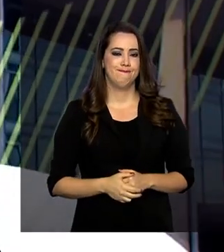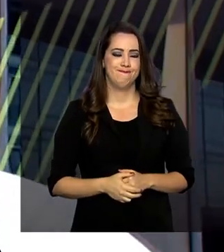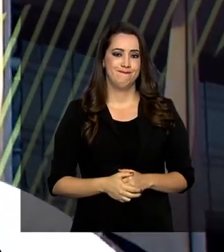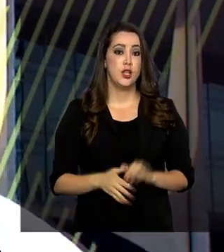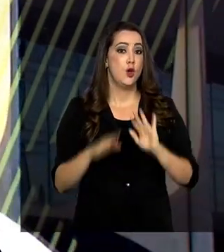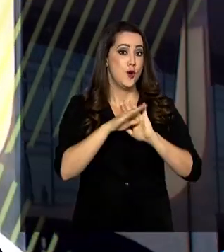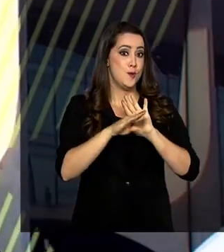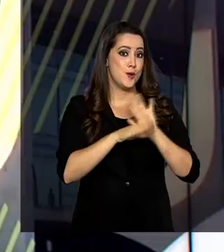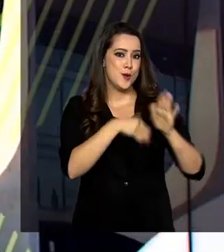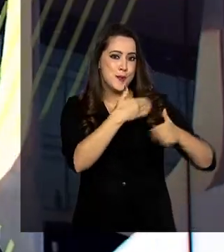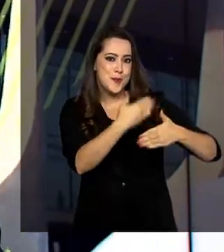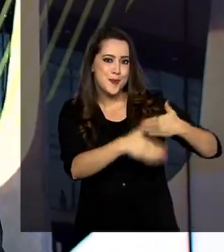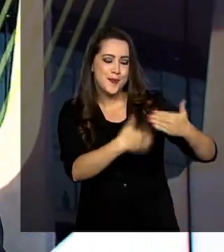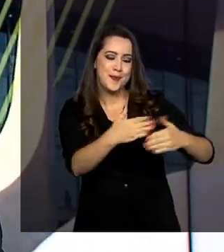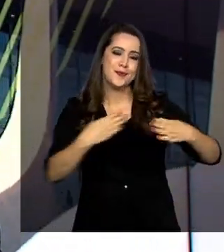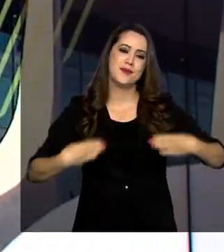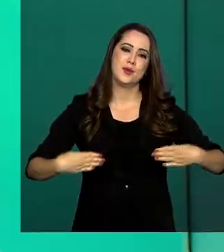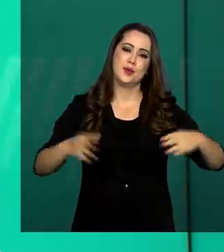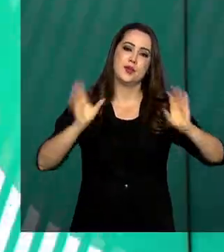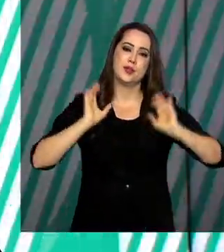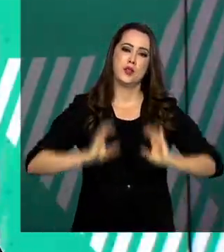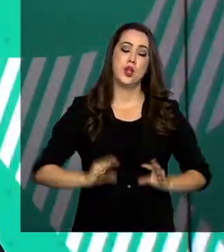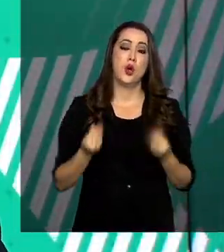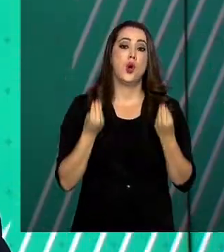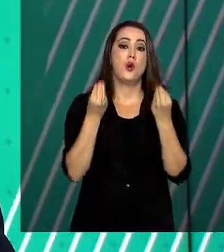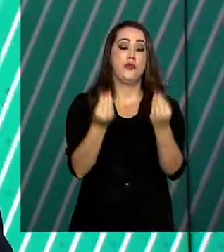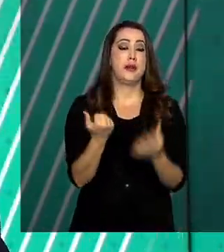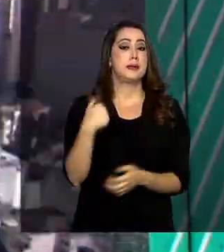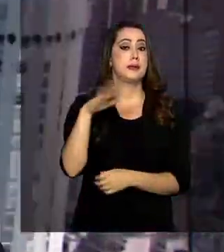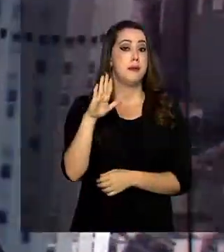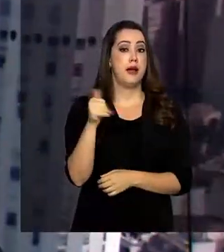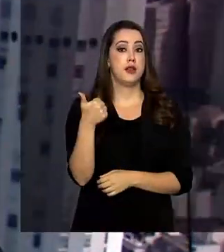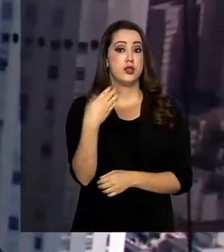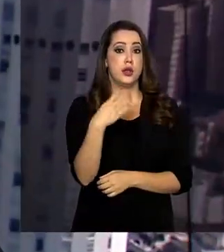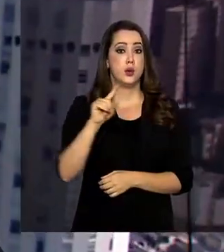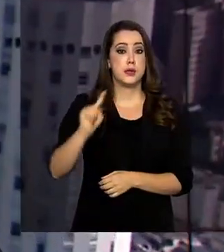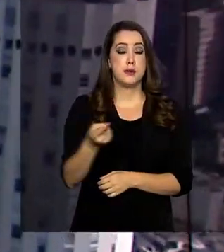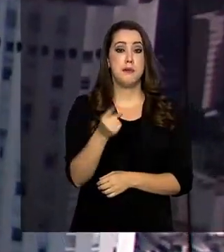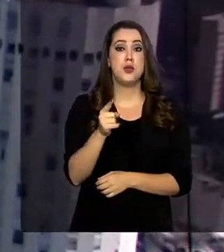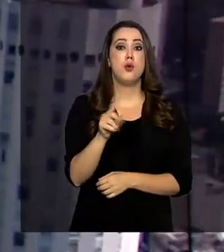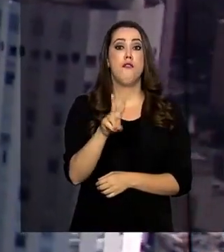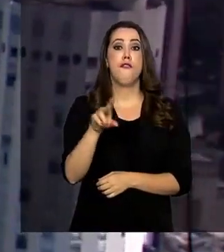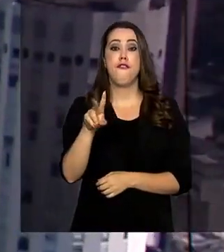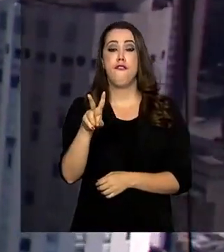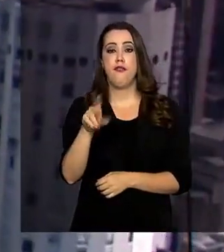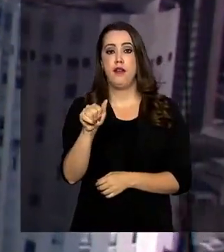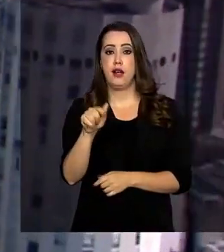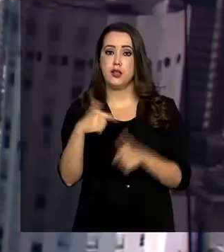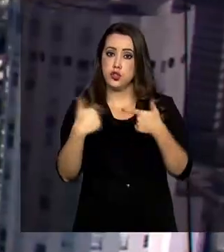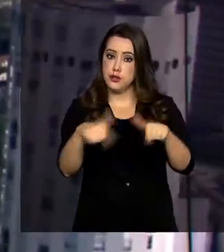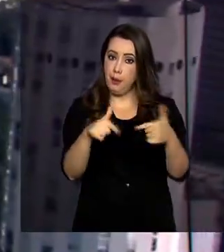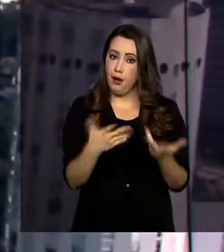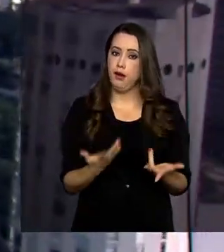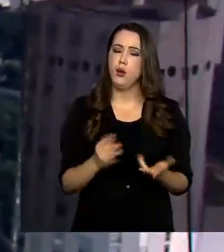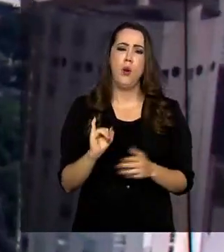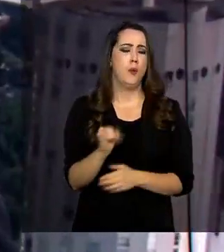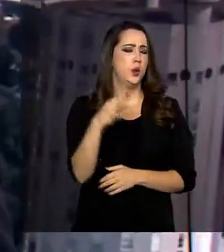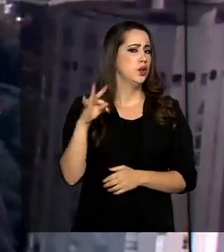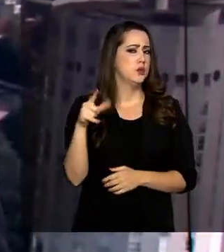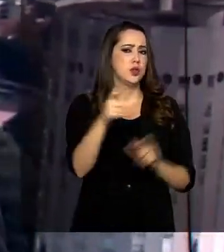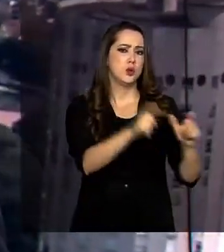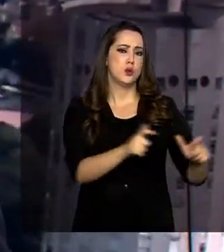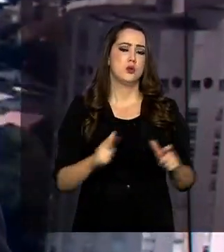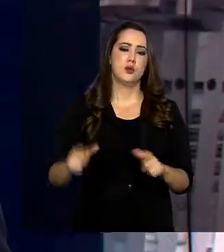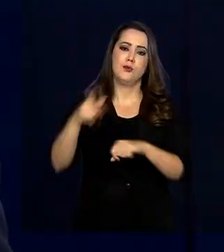Progredir, do Ministério da Cidadania, oferece mais de 14 mil vagas de emprego. As oportunidades são para todas as